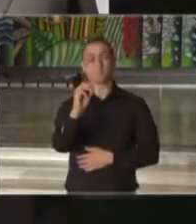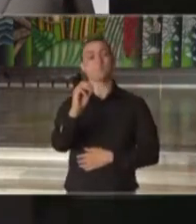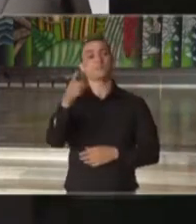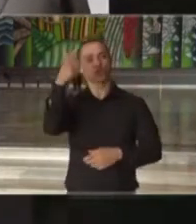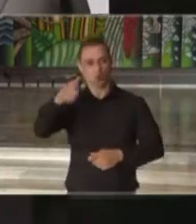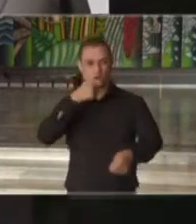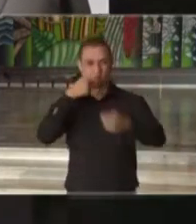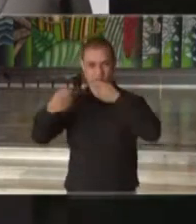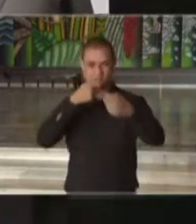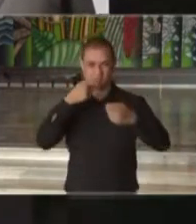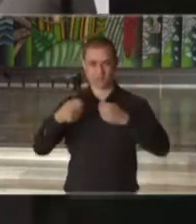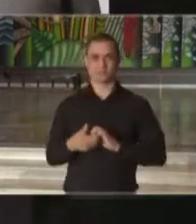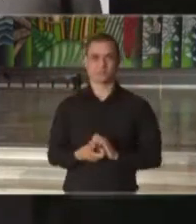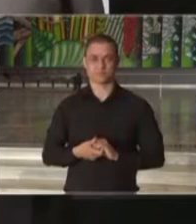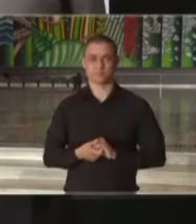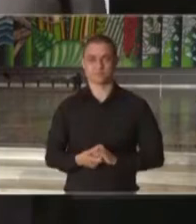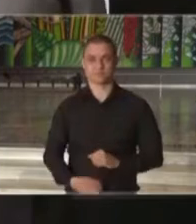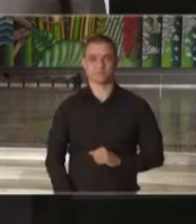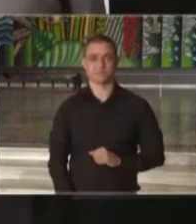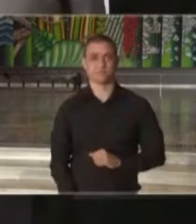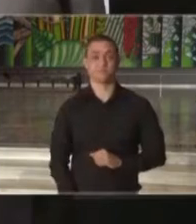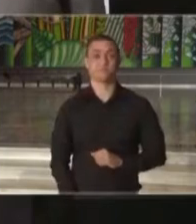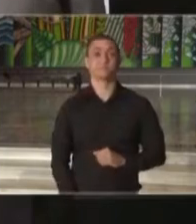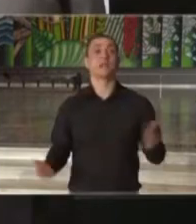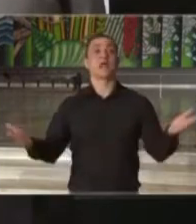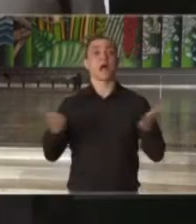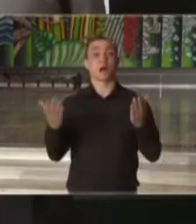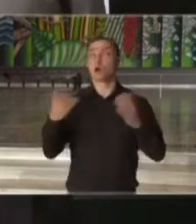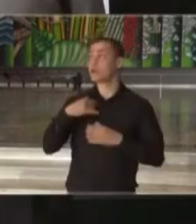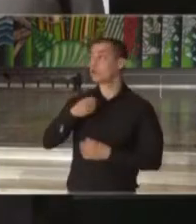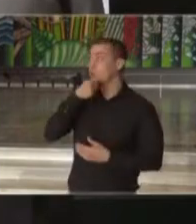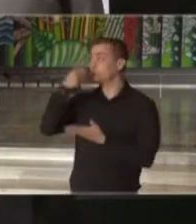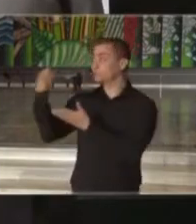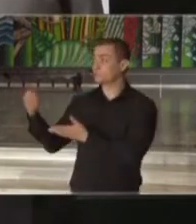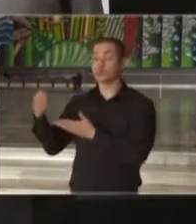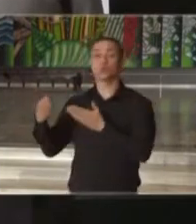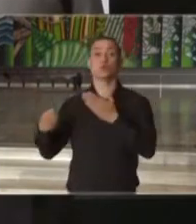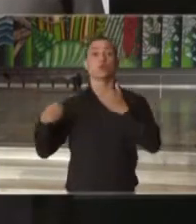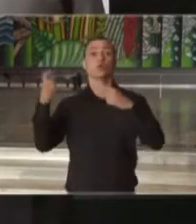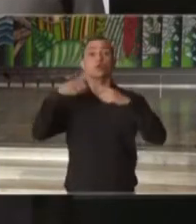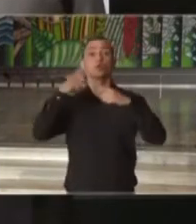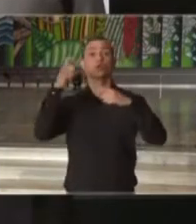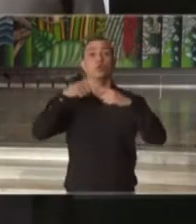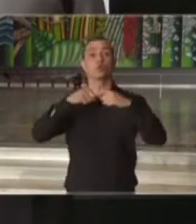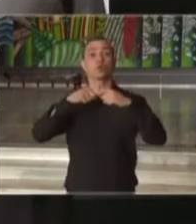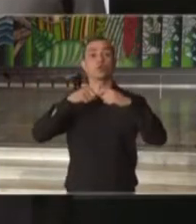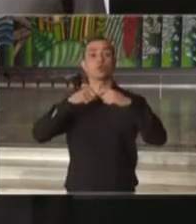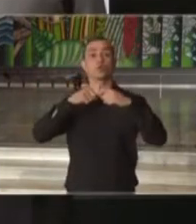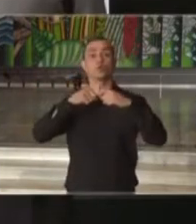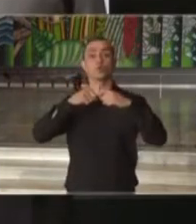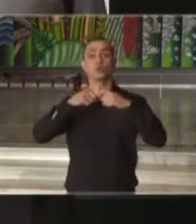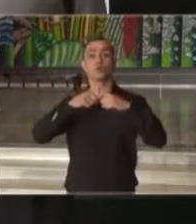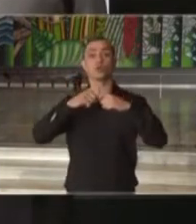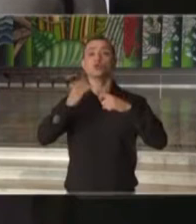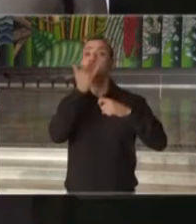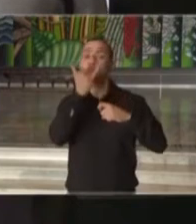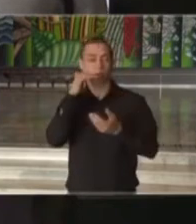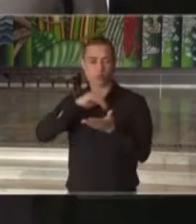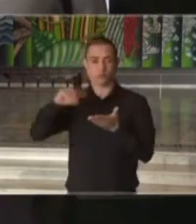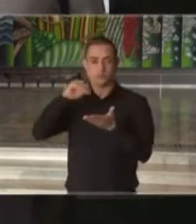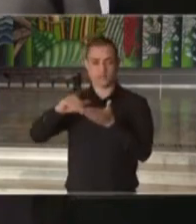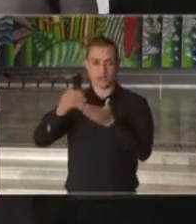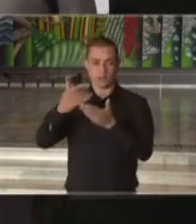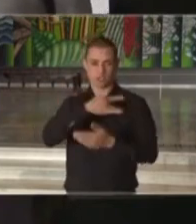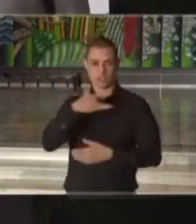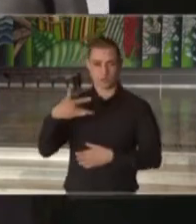coletiva de imprensa. Eu passo agora a palavra ao doutor, ao nosso secretário de